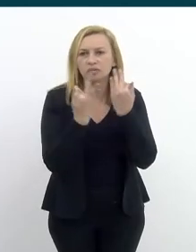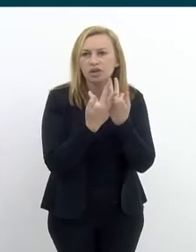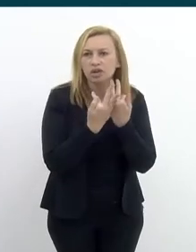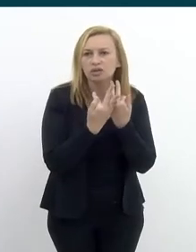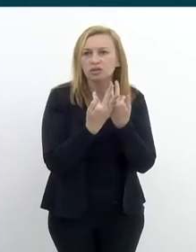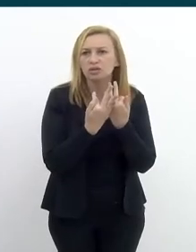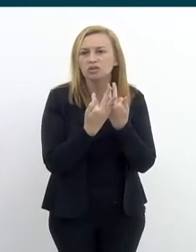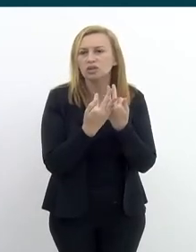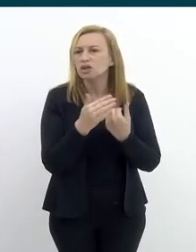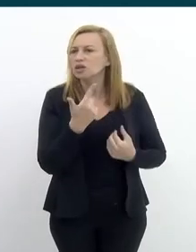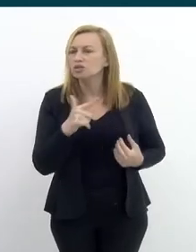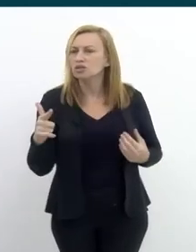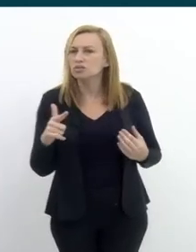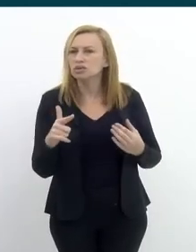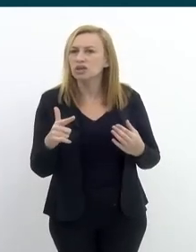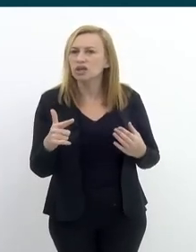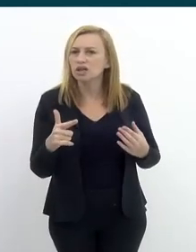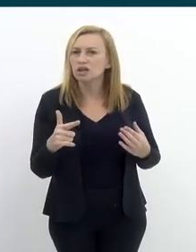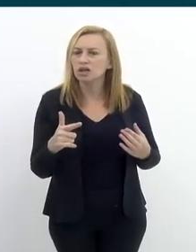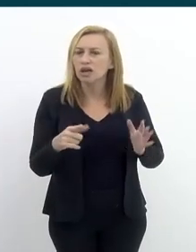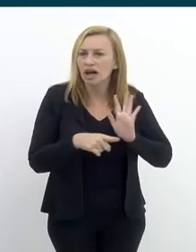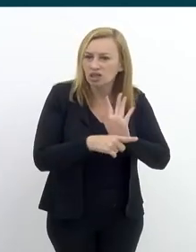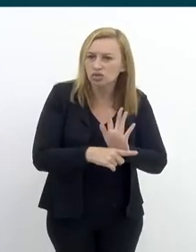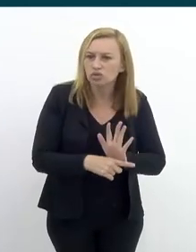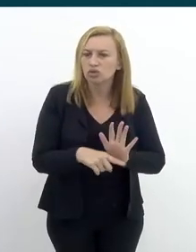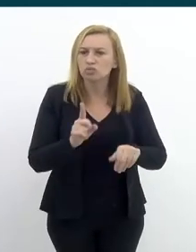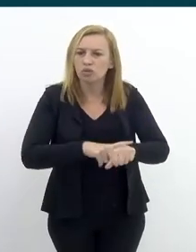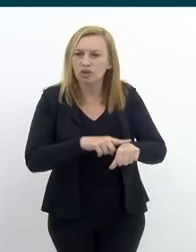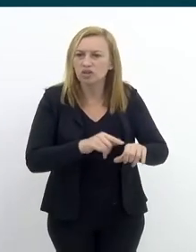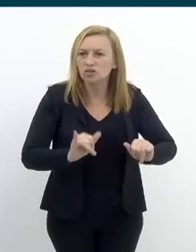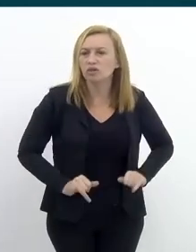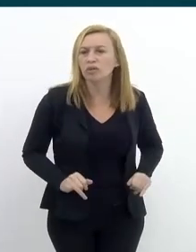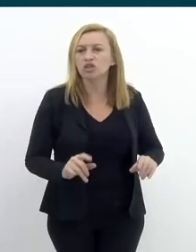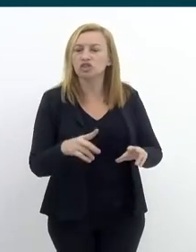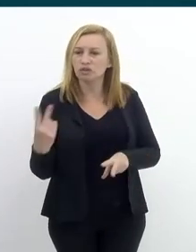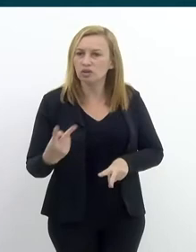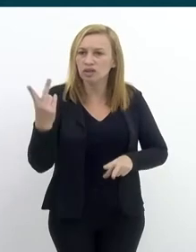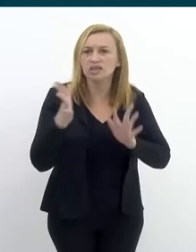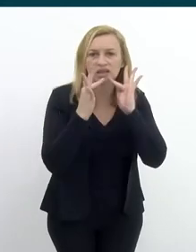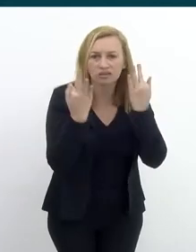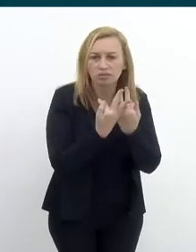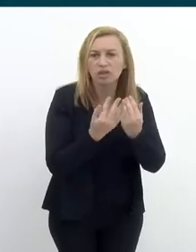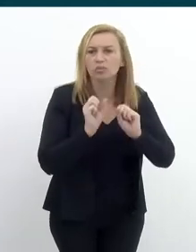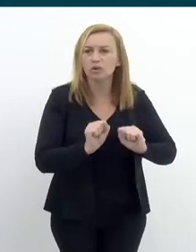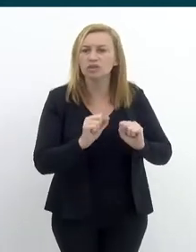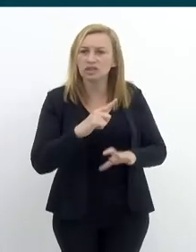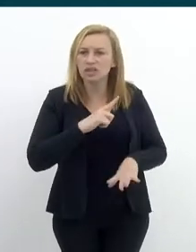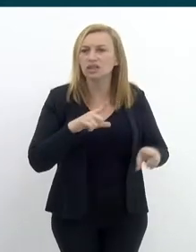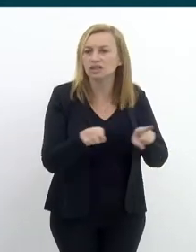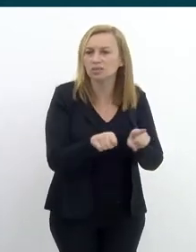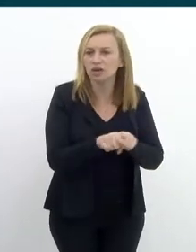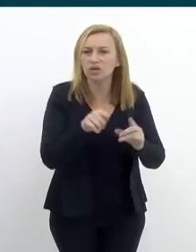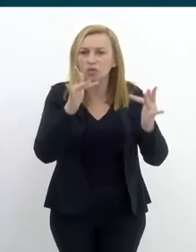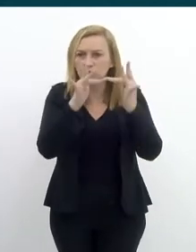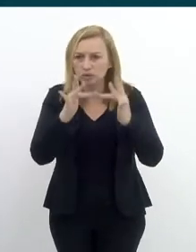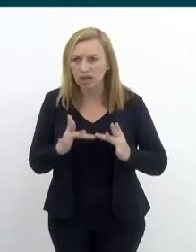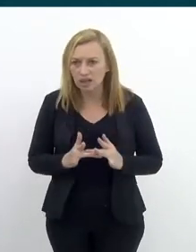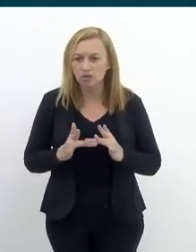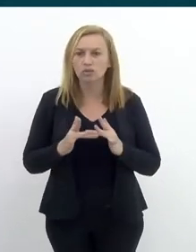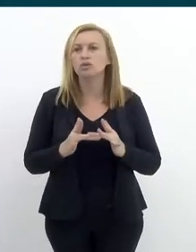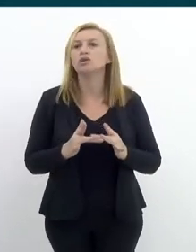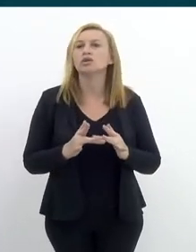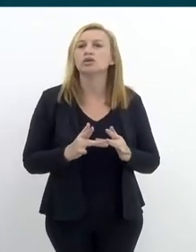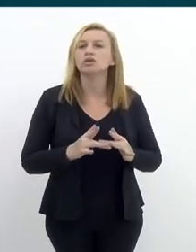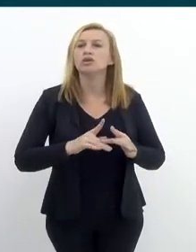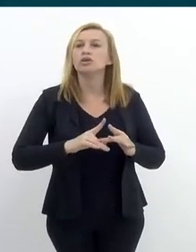apoio das famílias ficarem muito desamparadas nesse momento aí do sofrimento. A gente valoriza muito que essas famílias possam estar também em